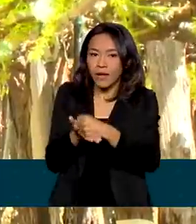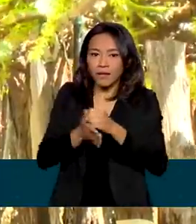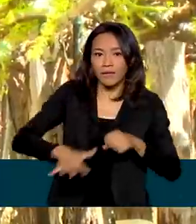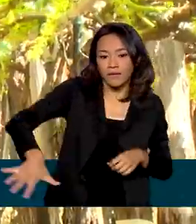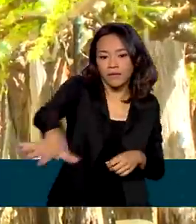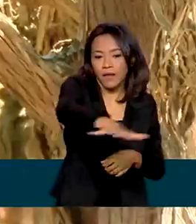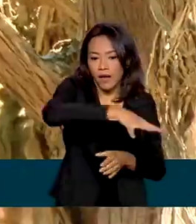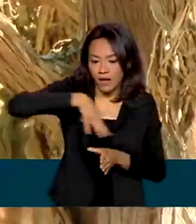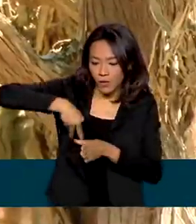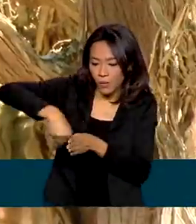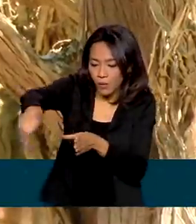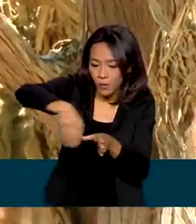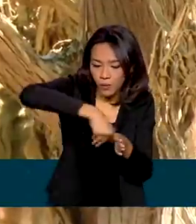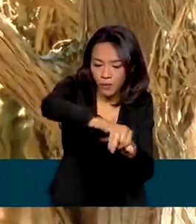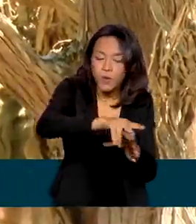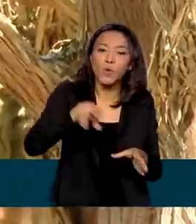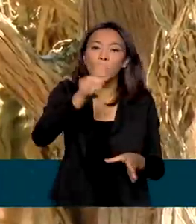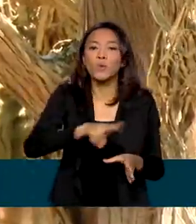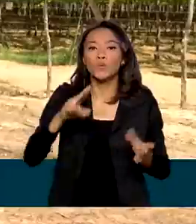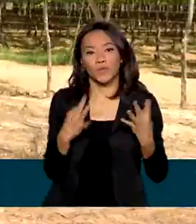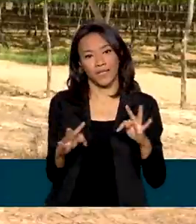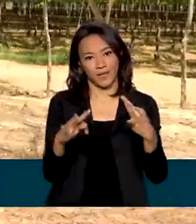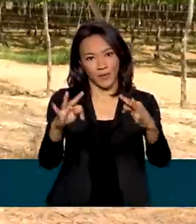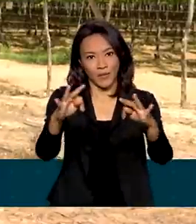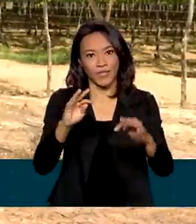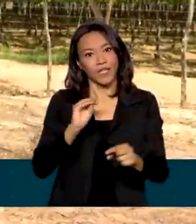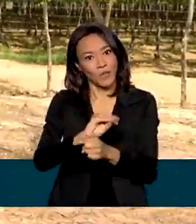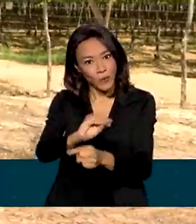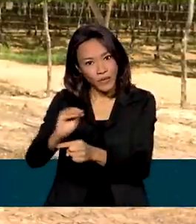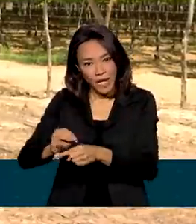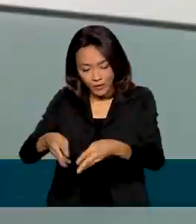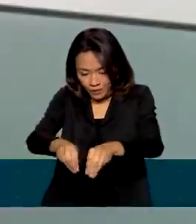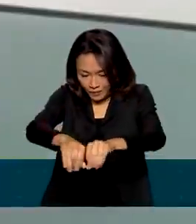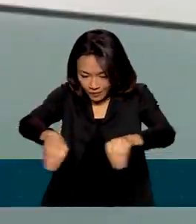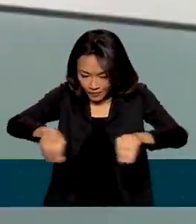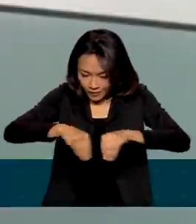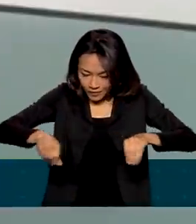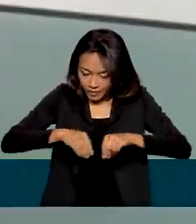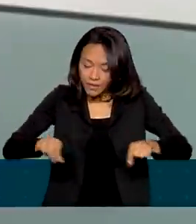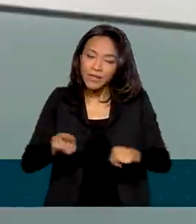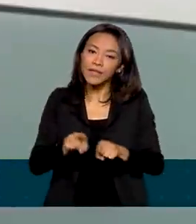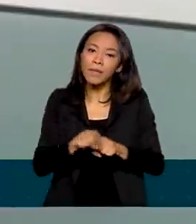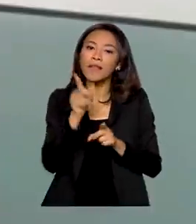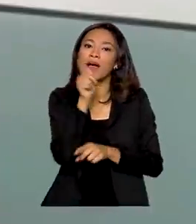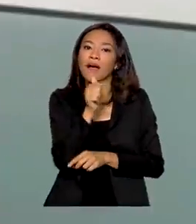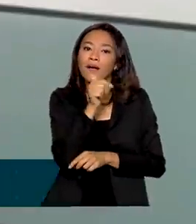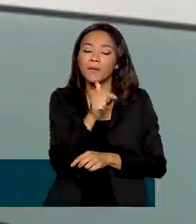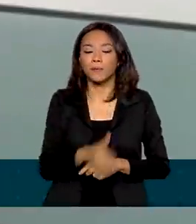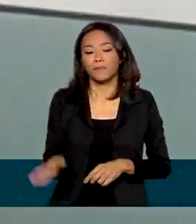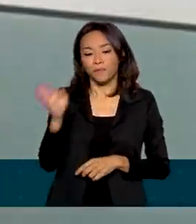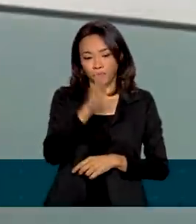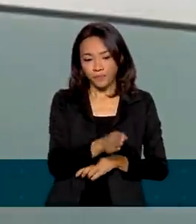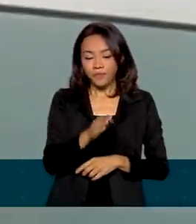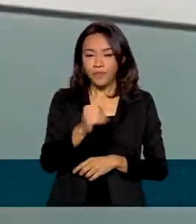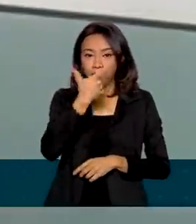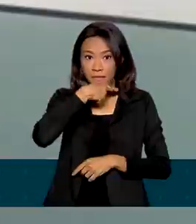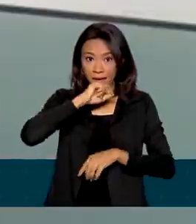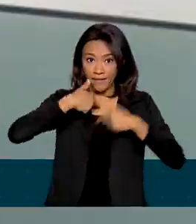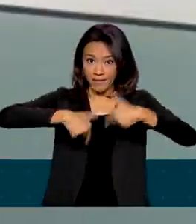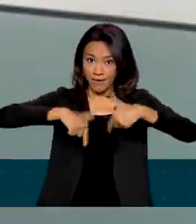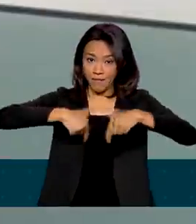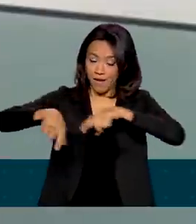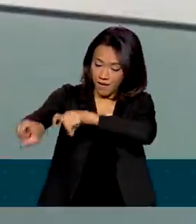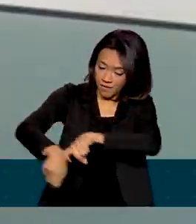aplicação de tecnologias e práticas de conservação de solo e da água. Para o produtor rural, é muito importante que